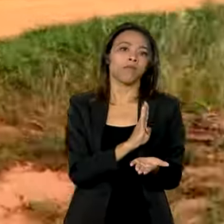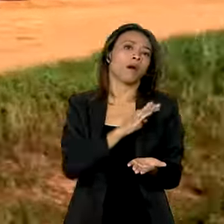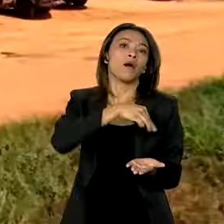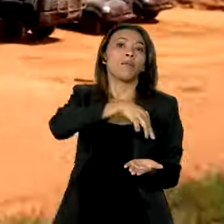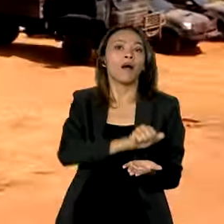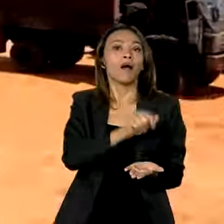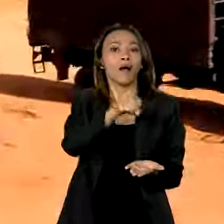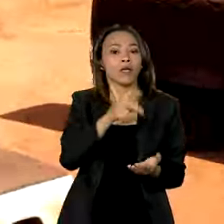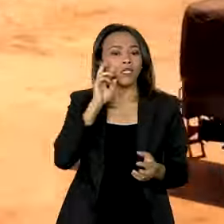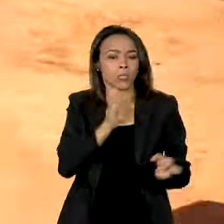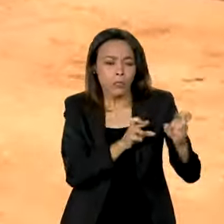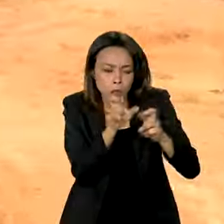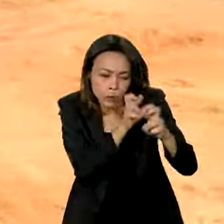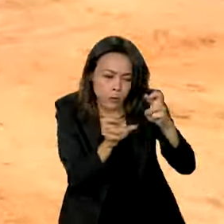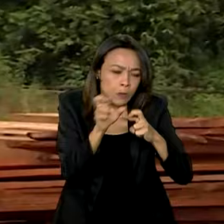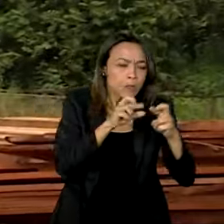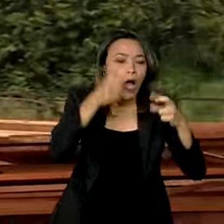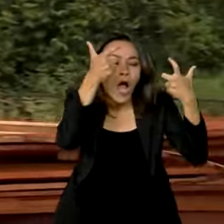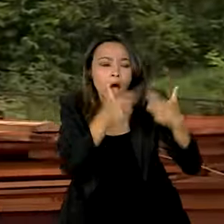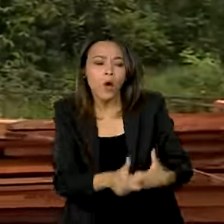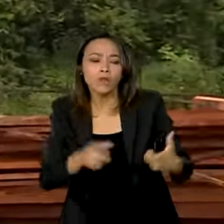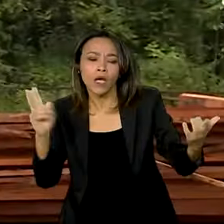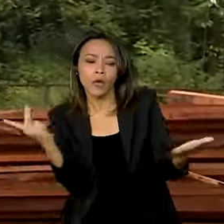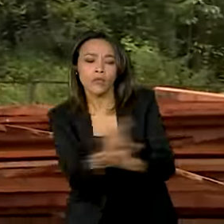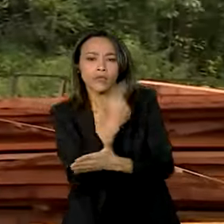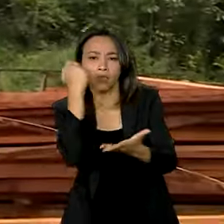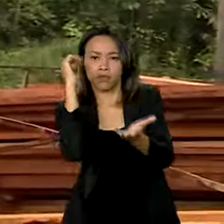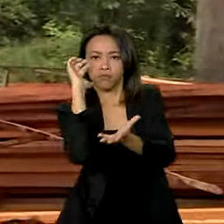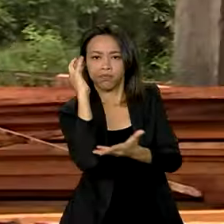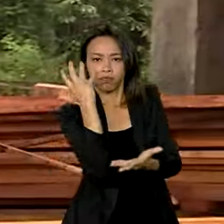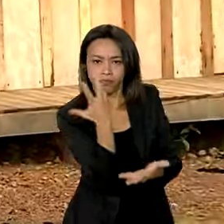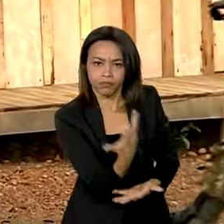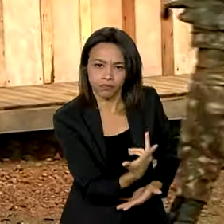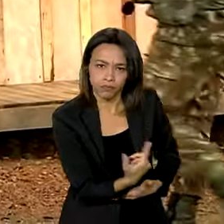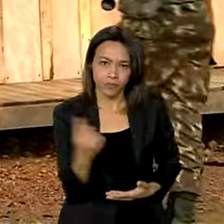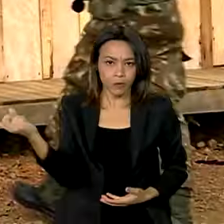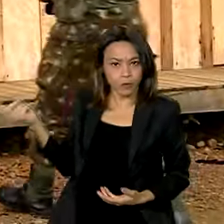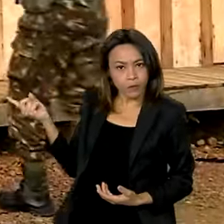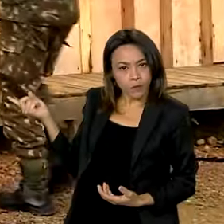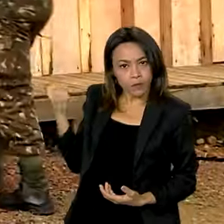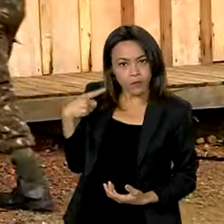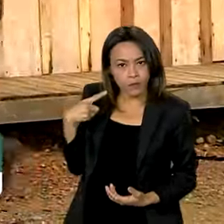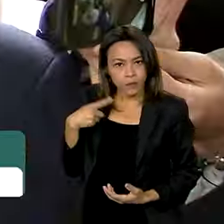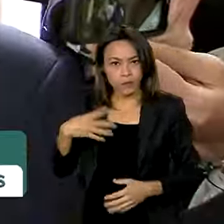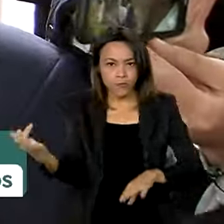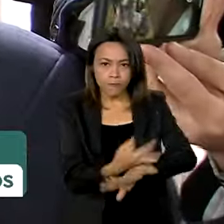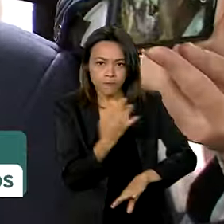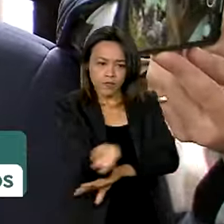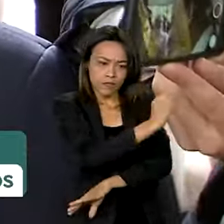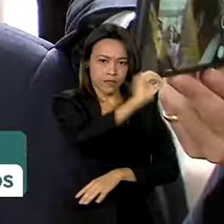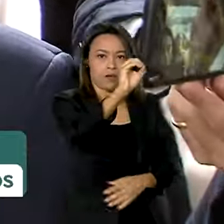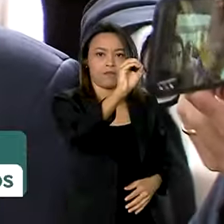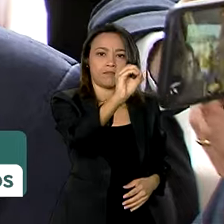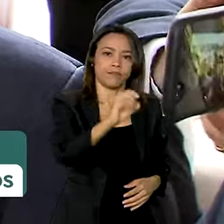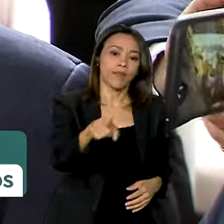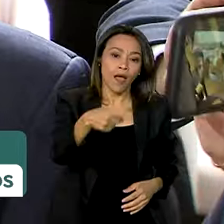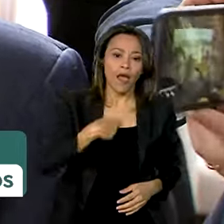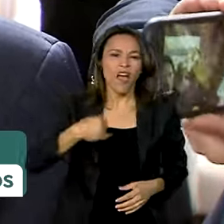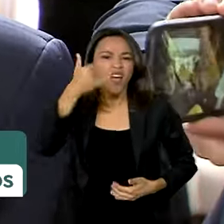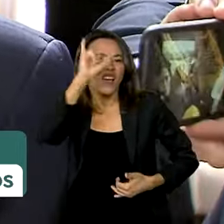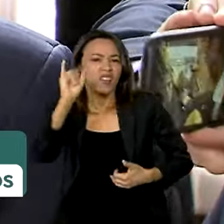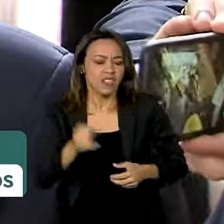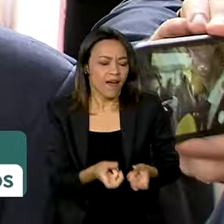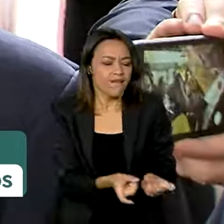atuação em locais com maiores índices de desmatamento. A ordem é tolerância zero. É combater grilagem de terras,